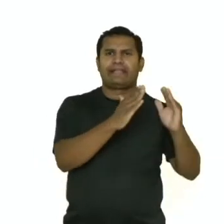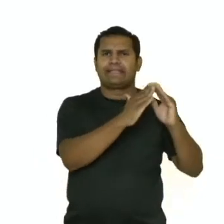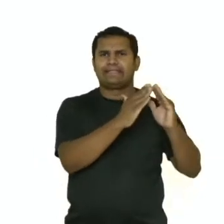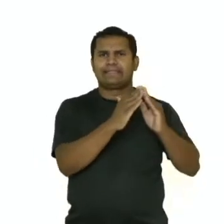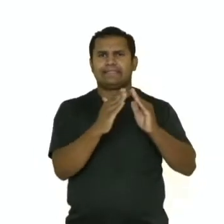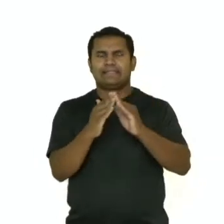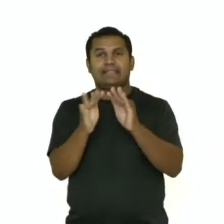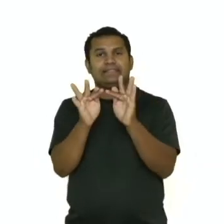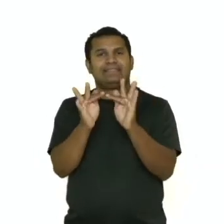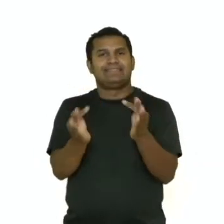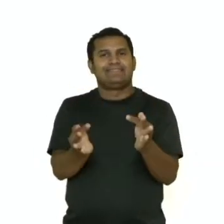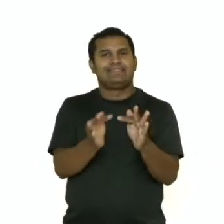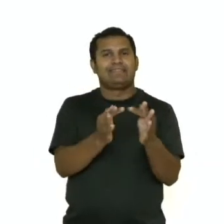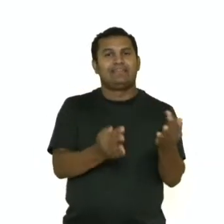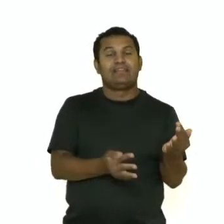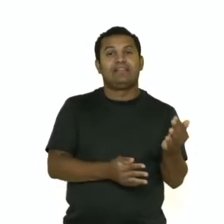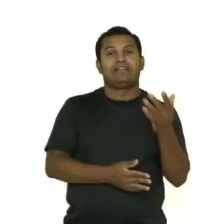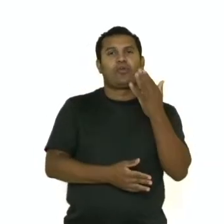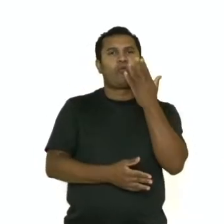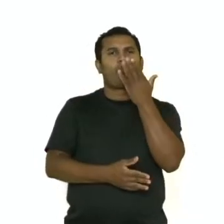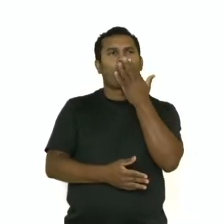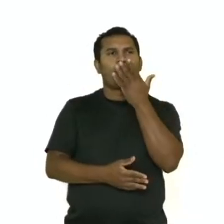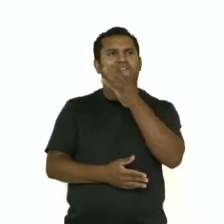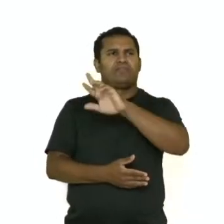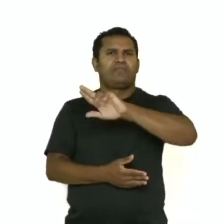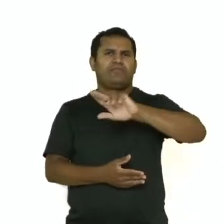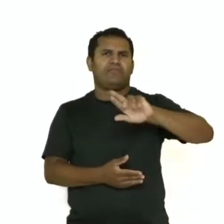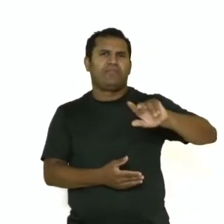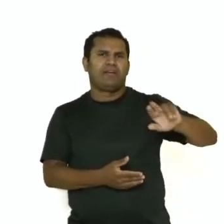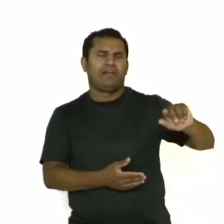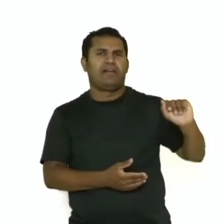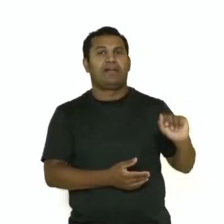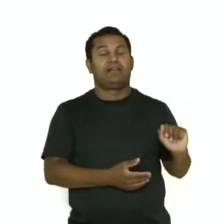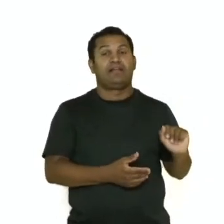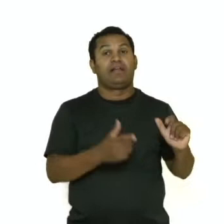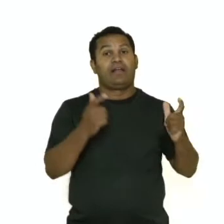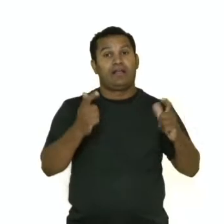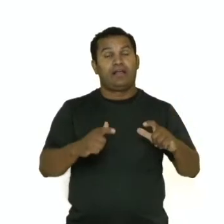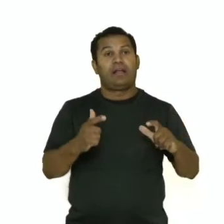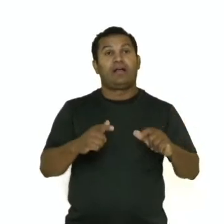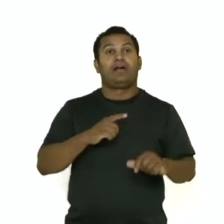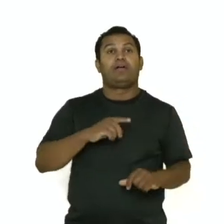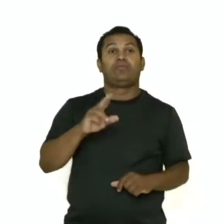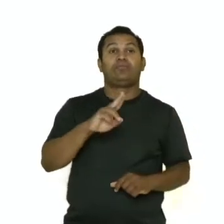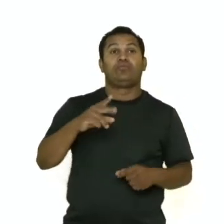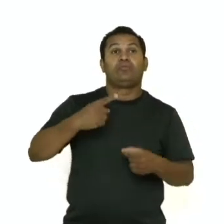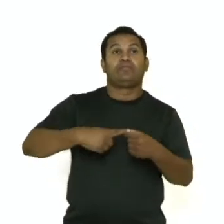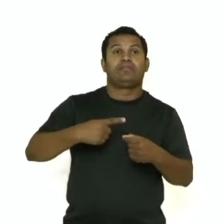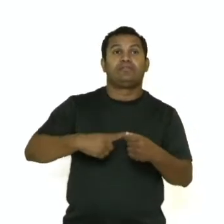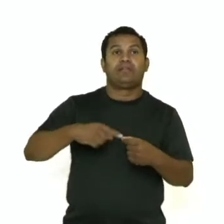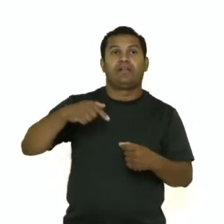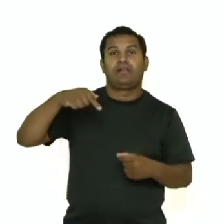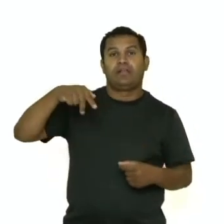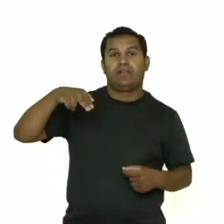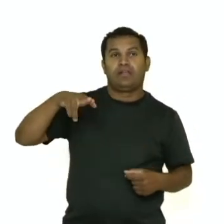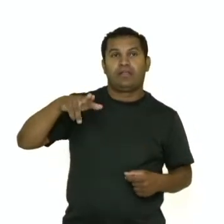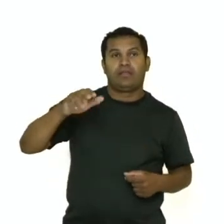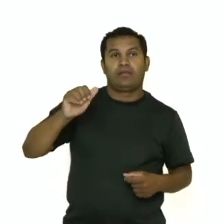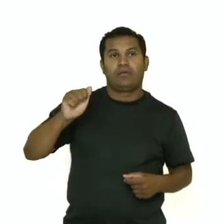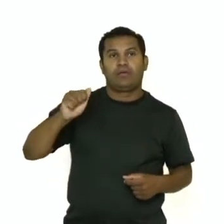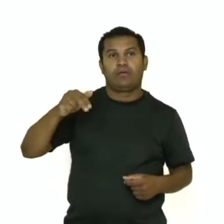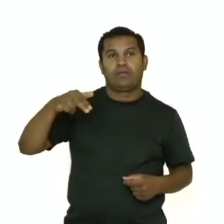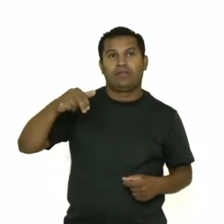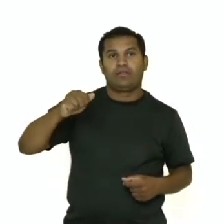Guanajuato. E em possíveis poucos minutos atinge o arco do cabo São Lucas, passando